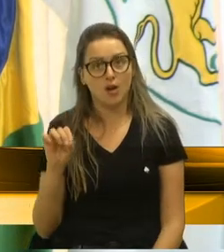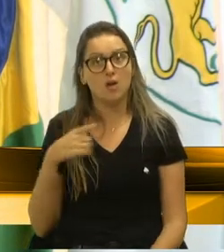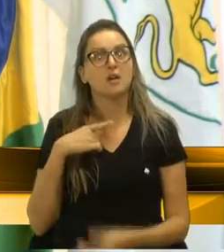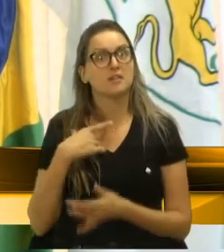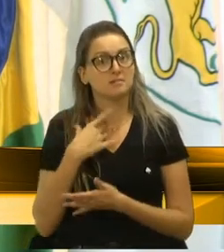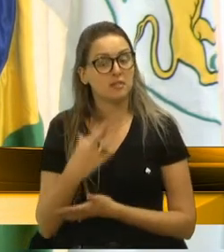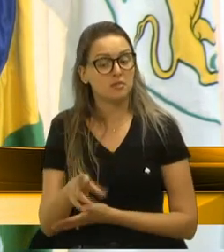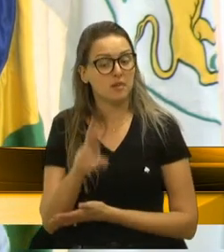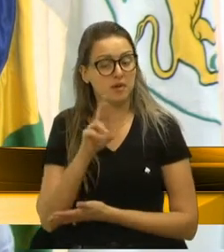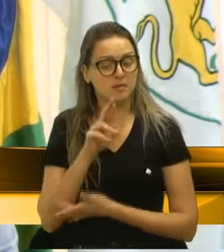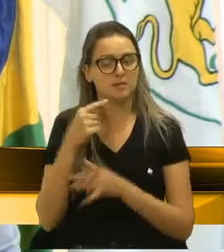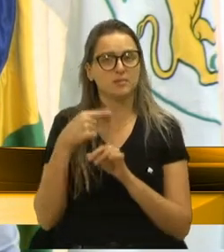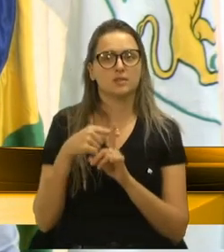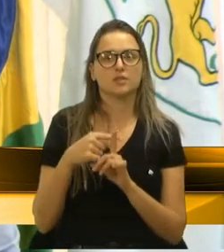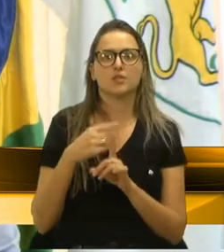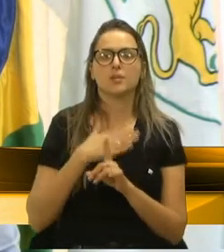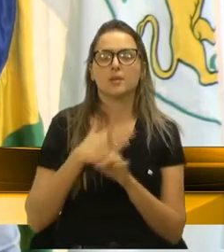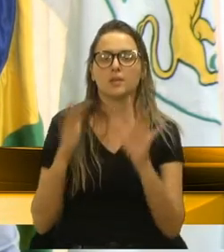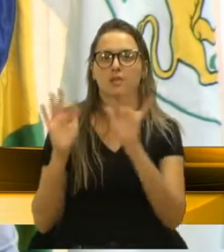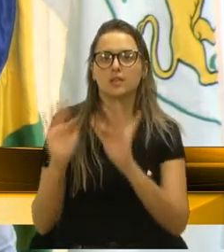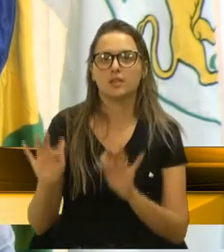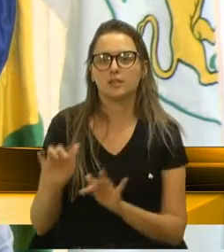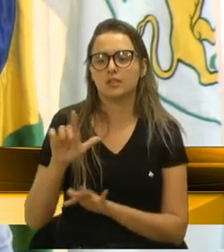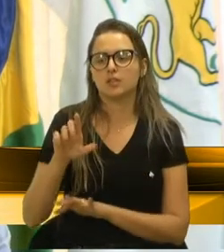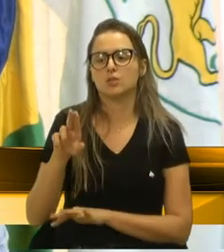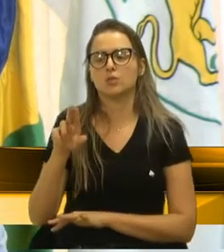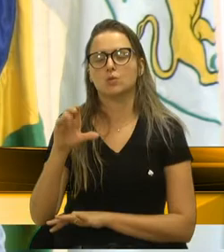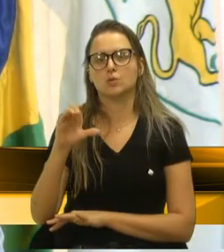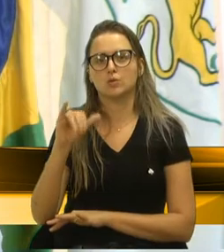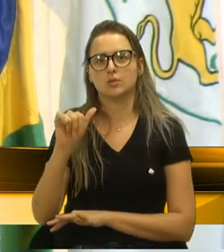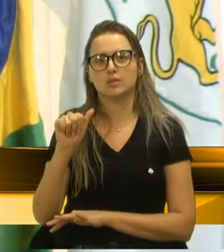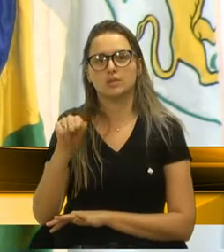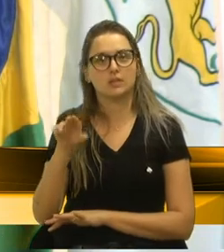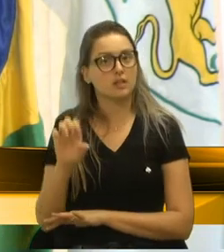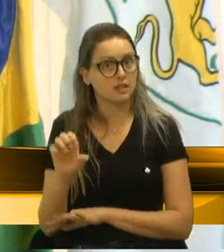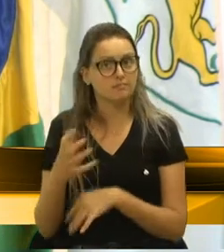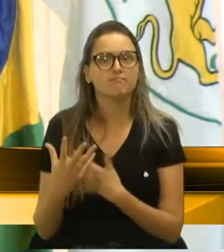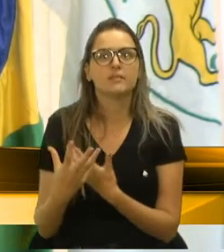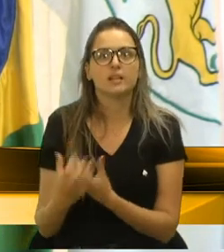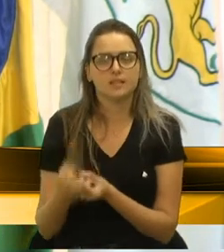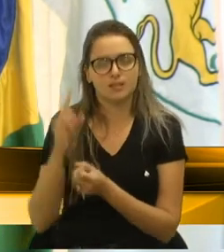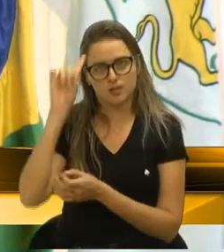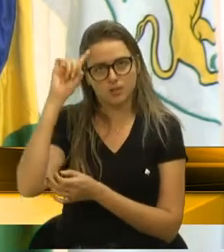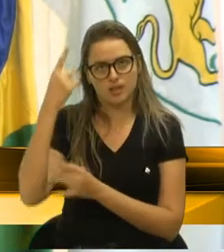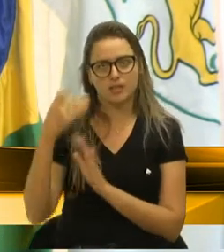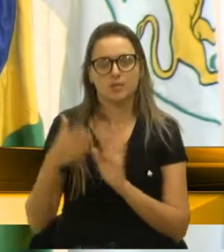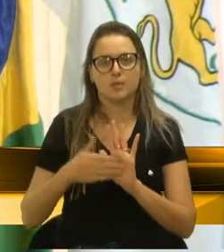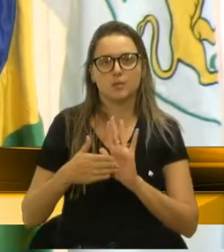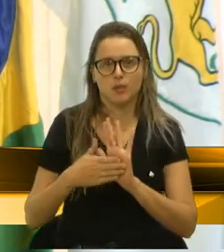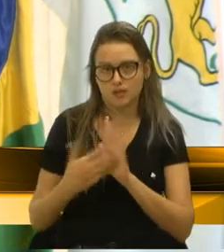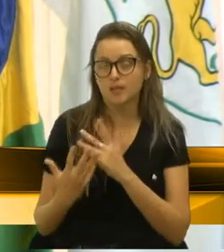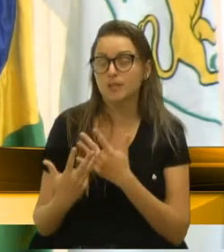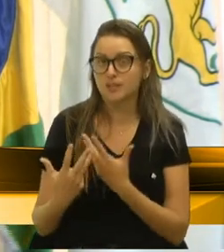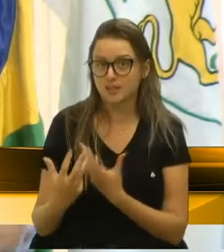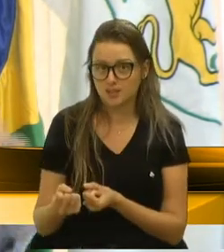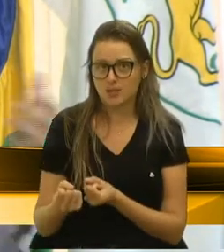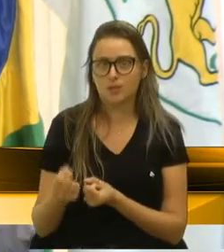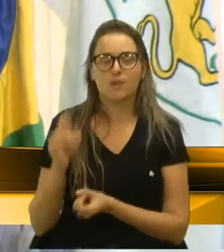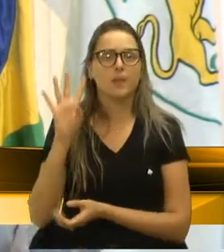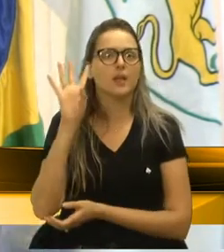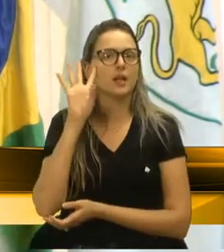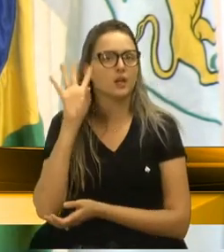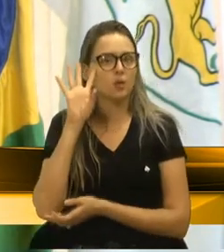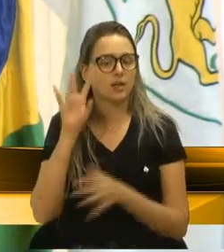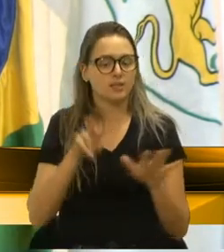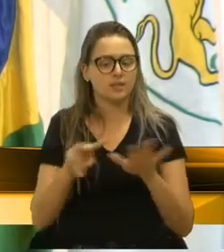felicidade também, a secretária Luciane Pérez, de pronto aceitou a iniciativa, aceitou a ideia, e na quarta-feira da semana